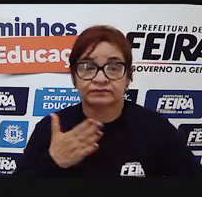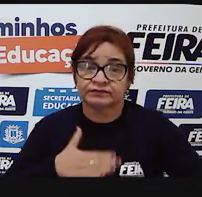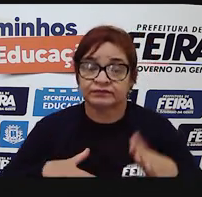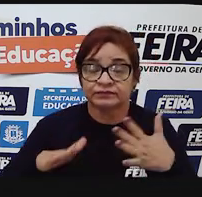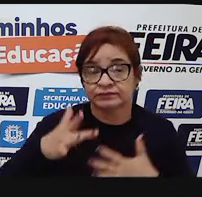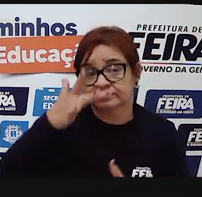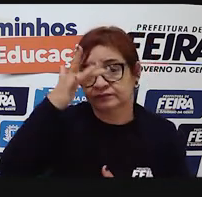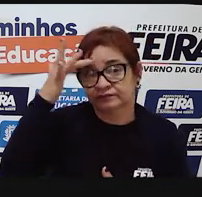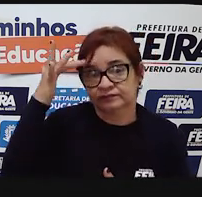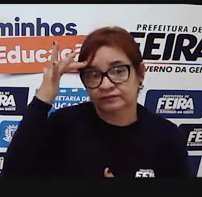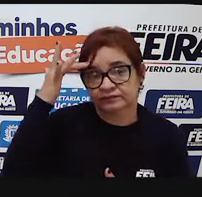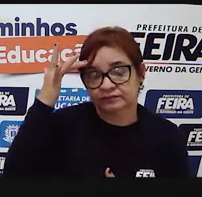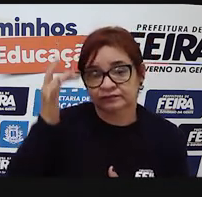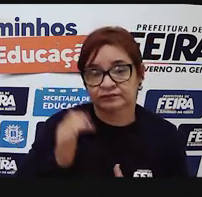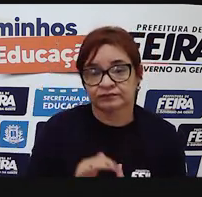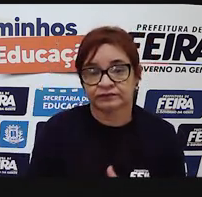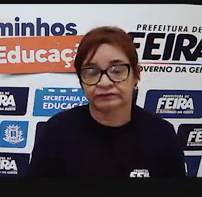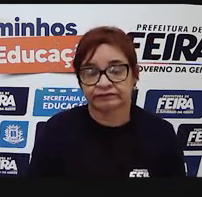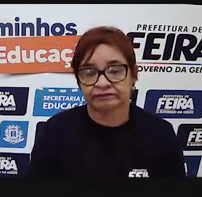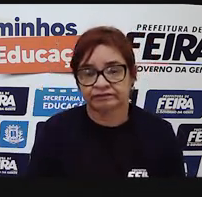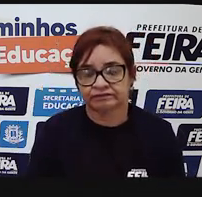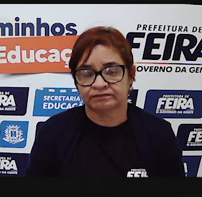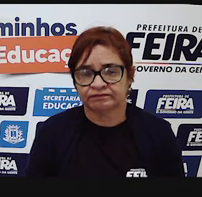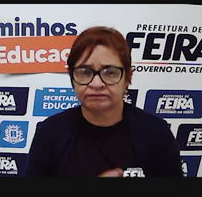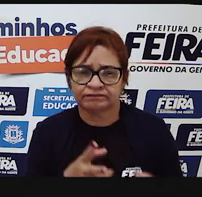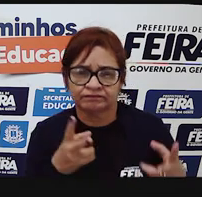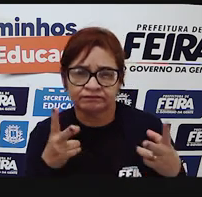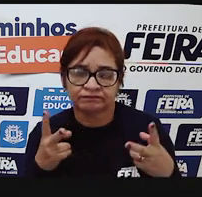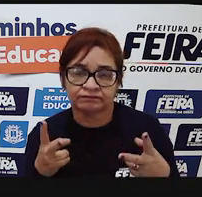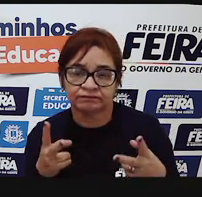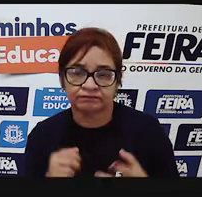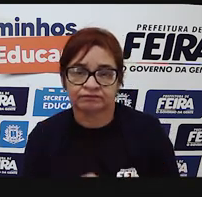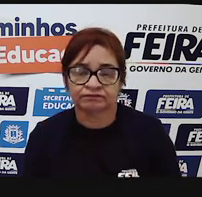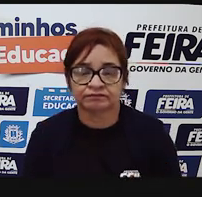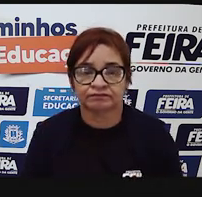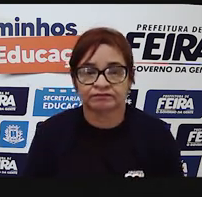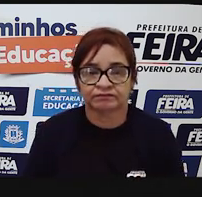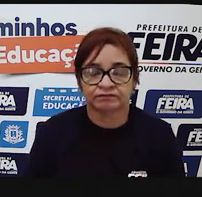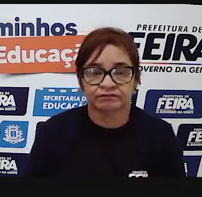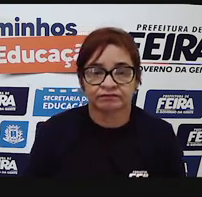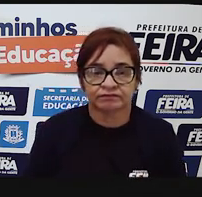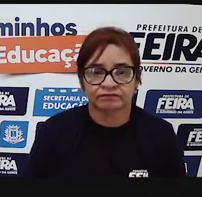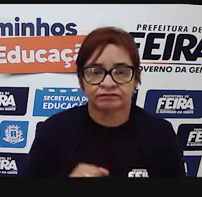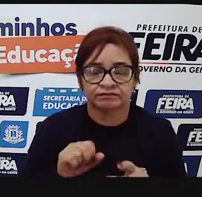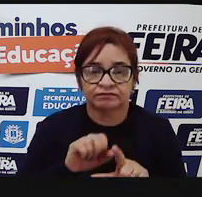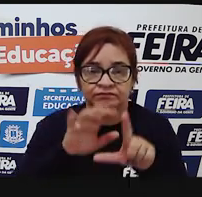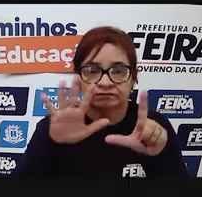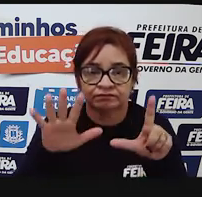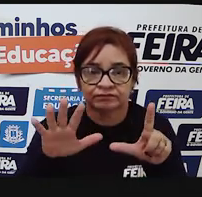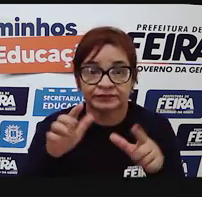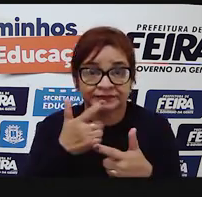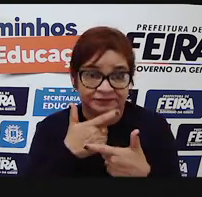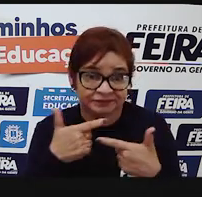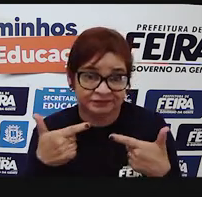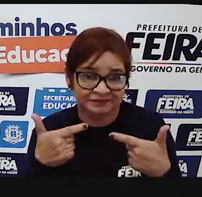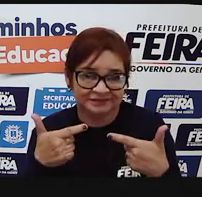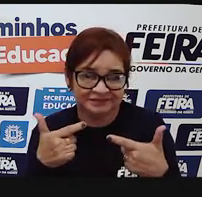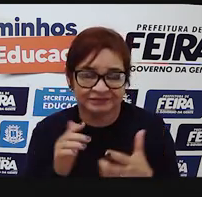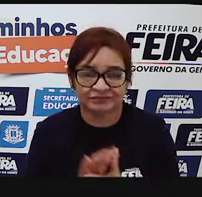Às vezes a pessoa, a gente posta uma imagem engraçada, mas essa imagem